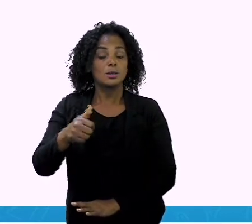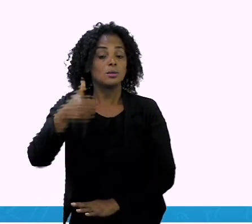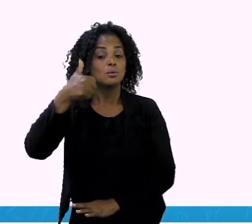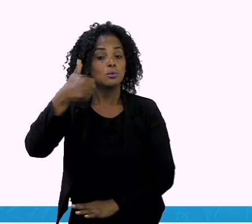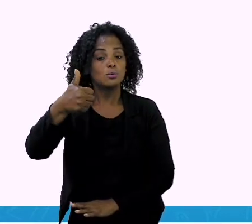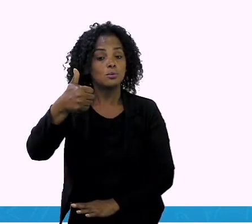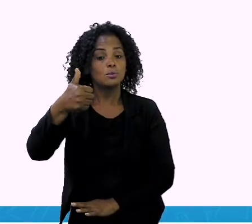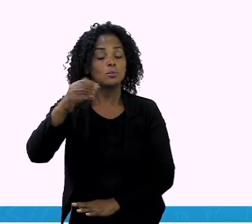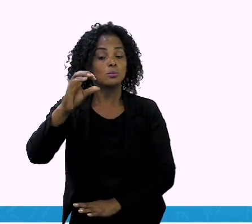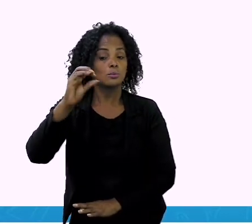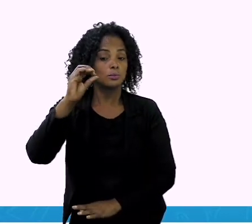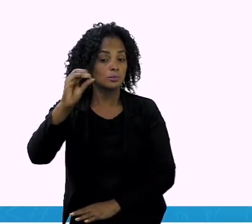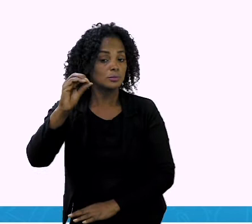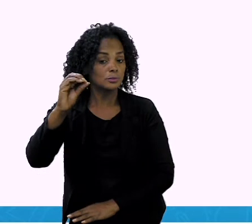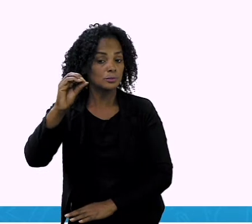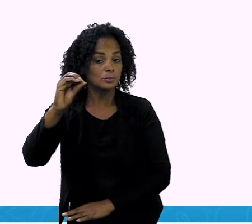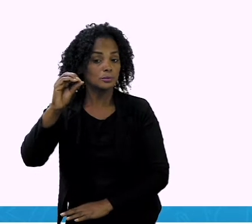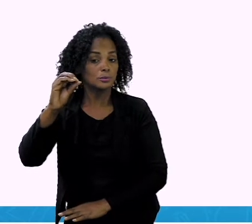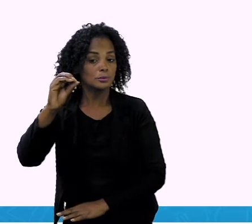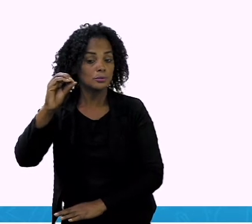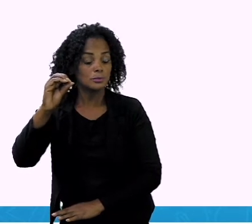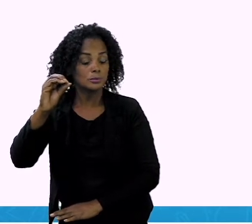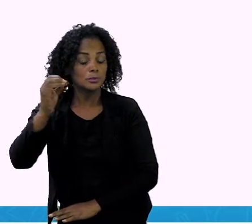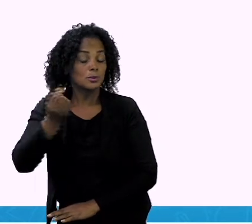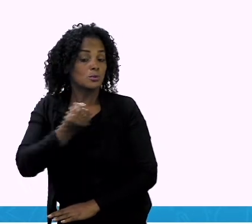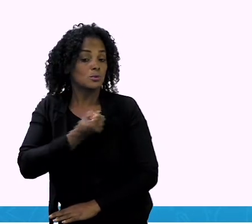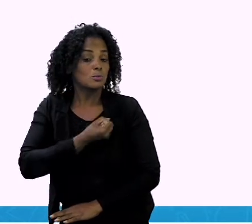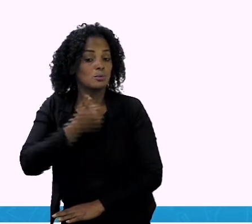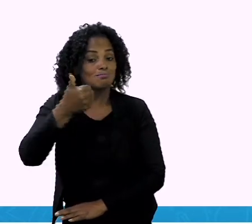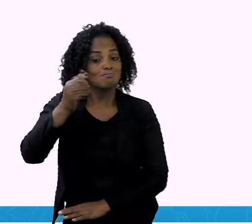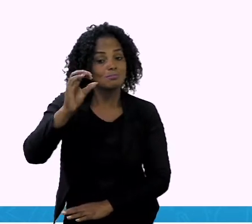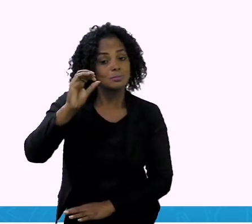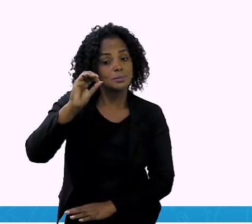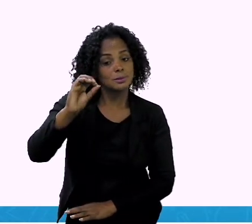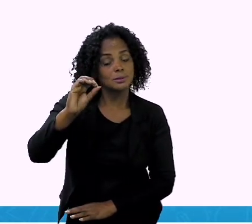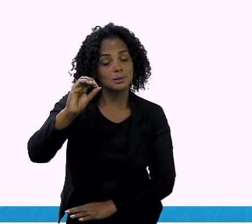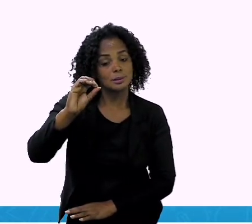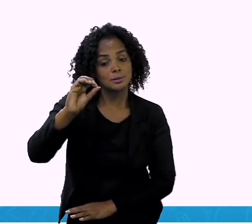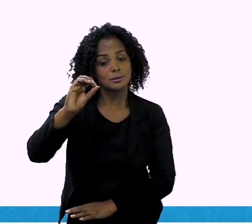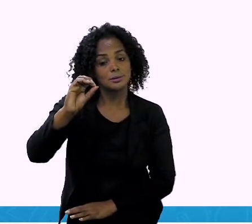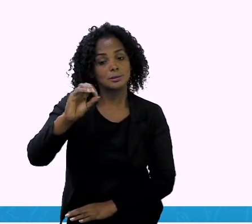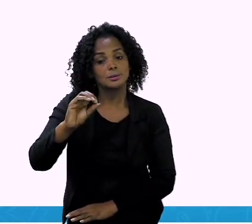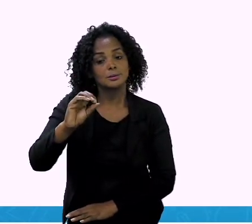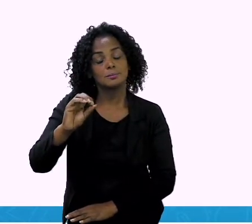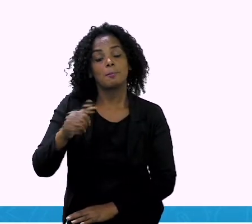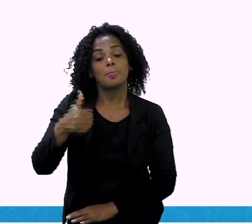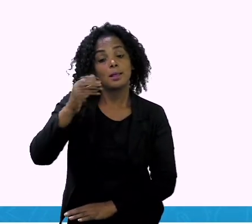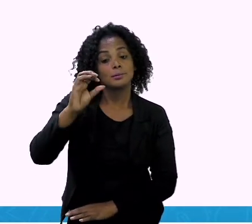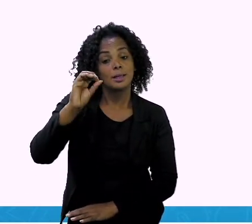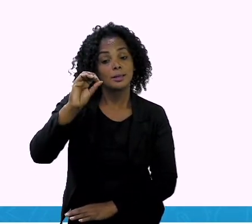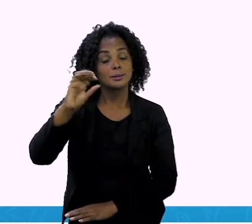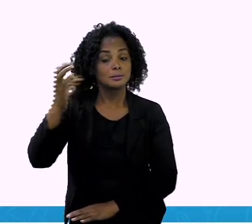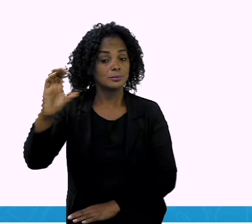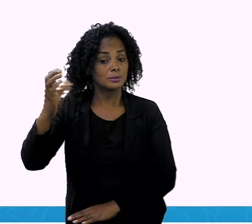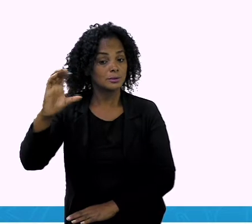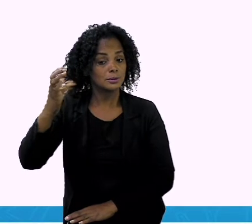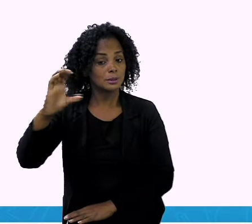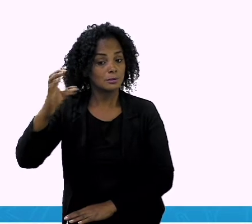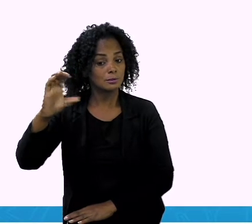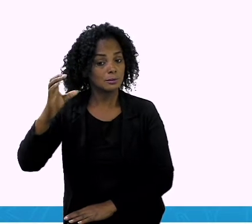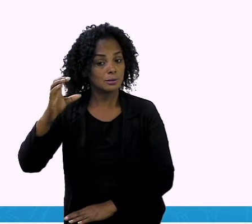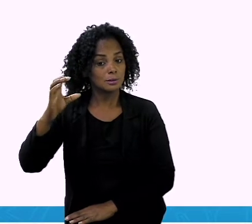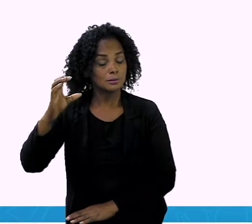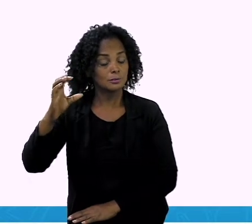Que é representado o numeral dez. Que vai estar falando o quê? Dez centavos. Olha aqui, a